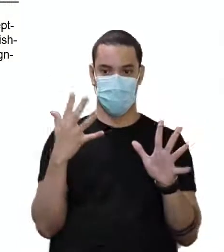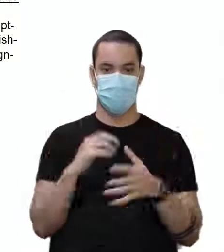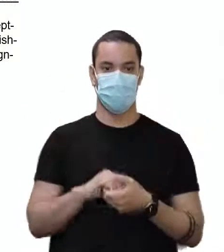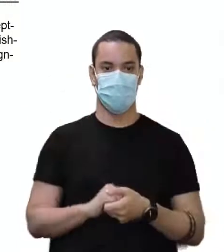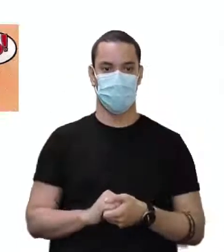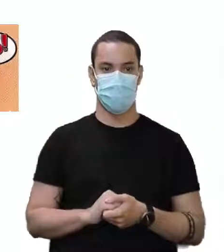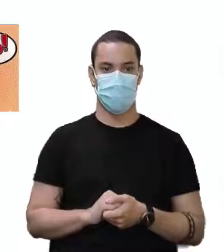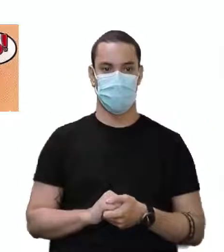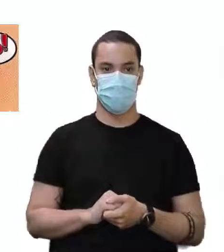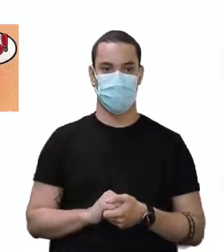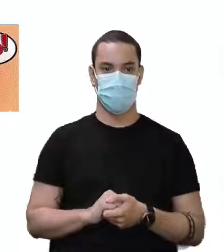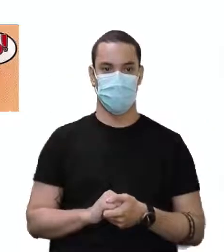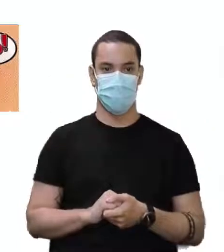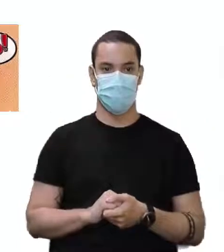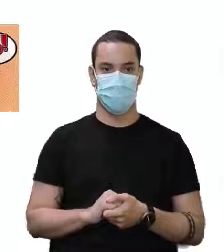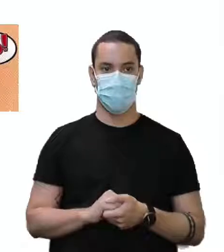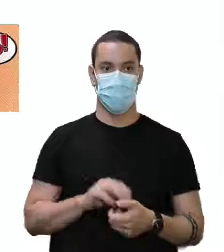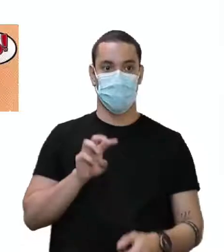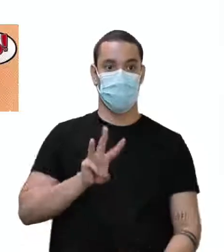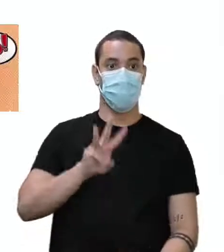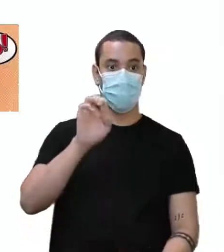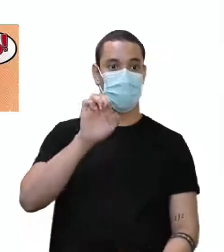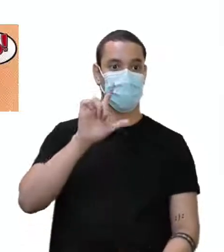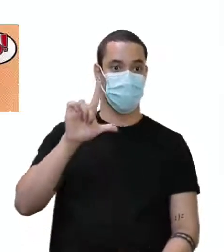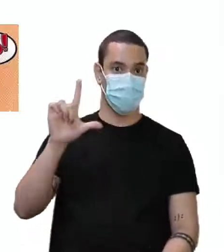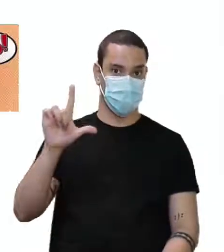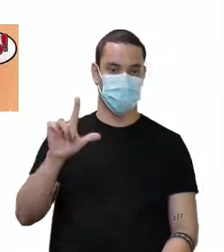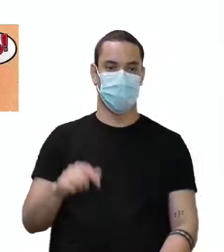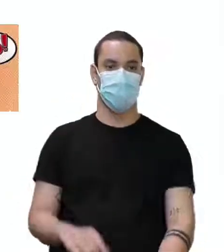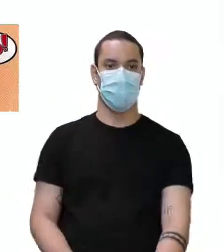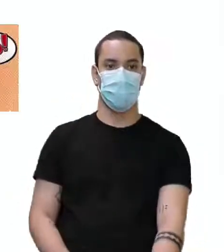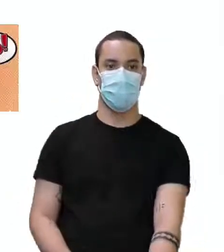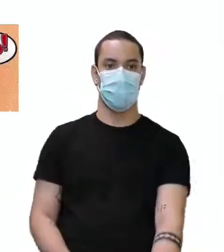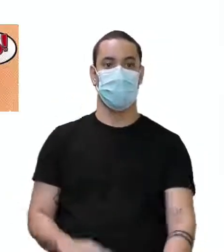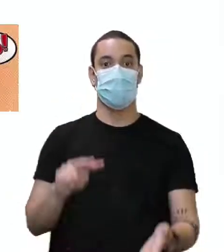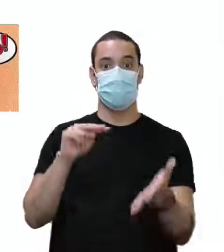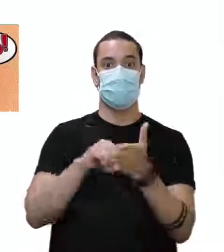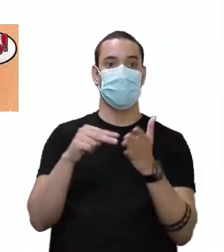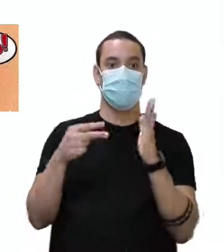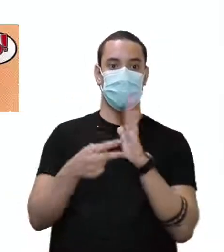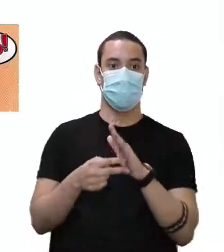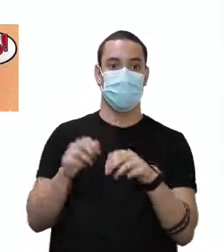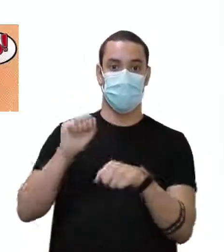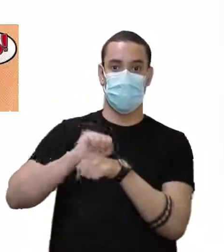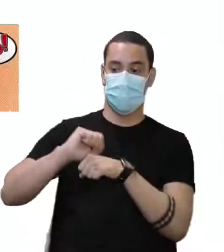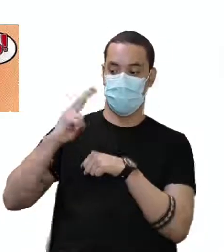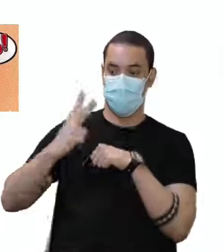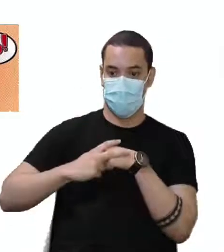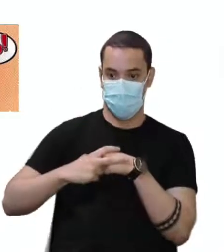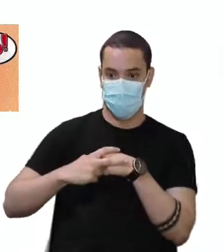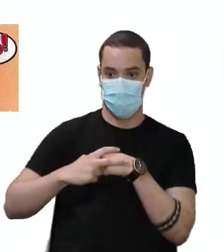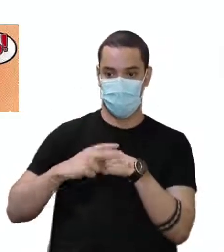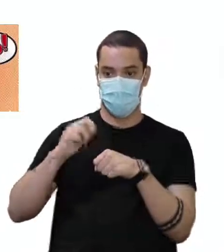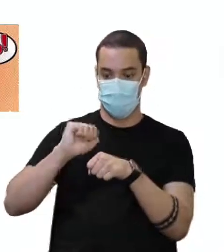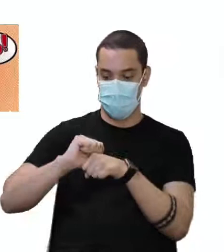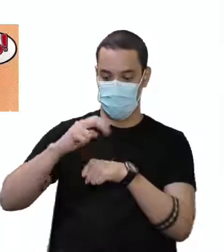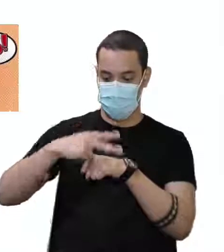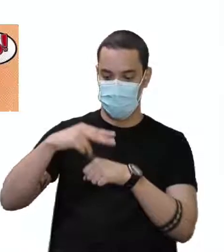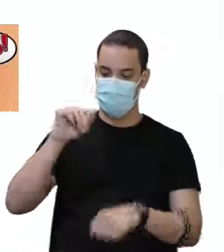Alright? Temos o well agora, que é o seguinte. well, ele é um advérbio. Então, ele vai